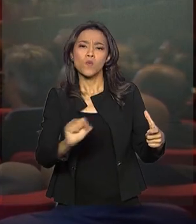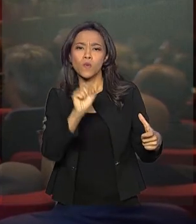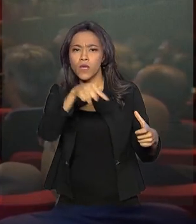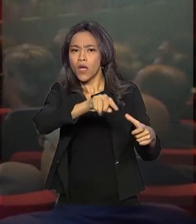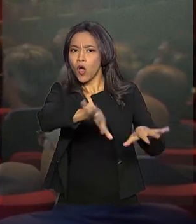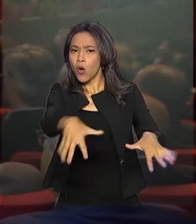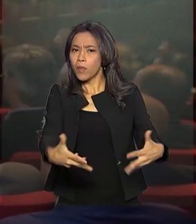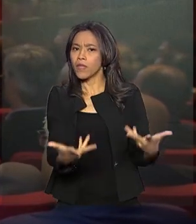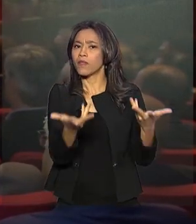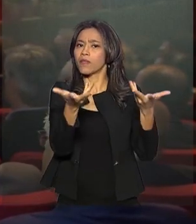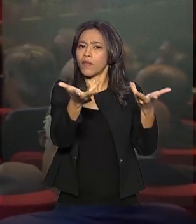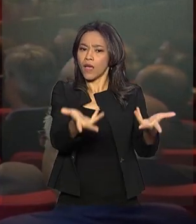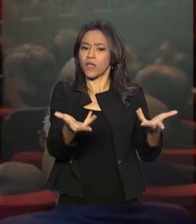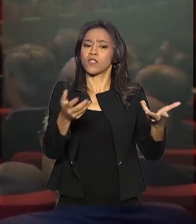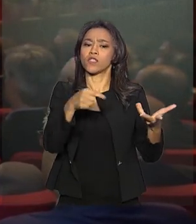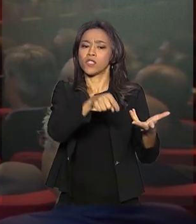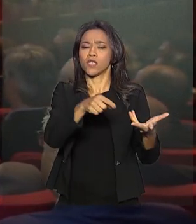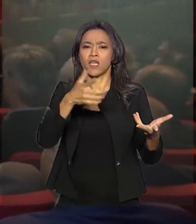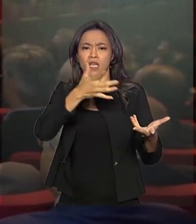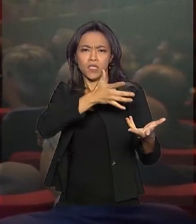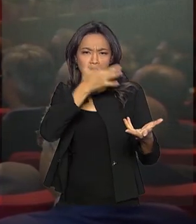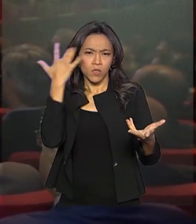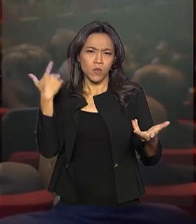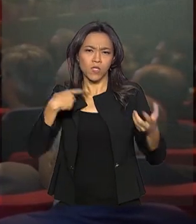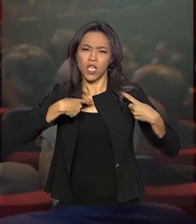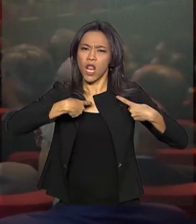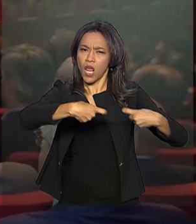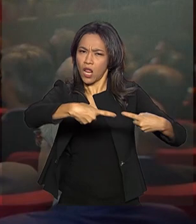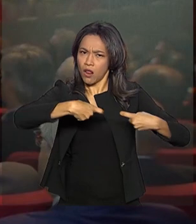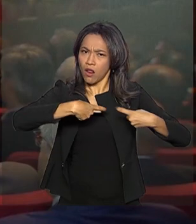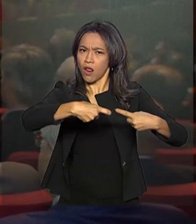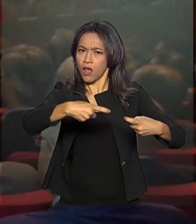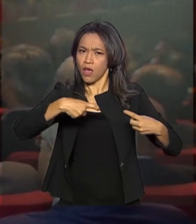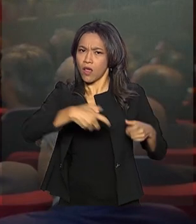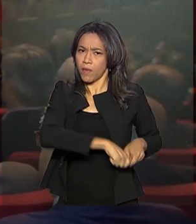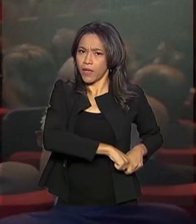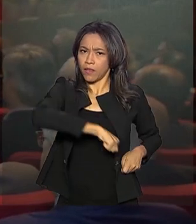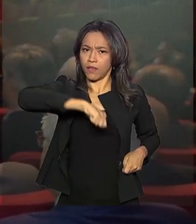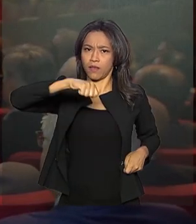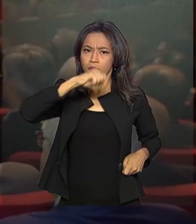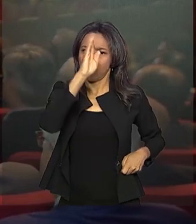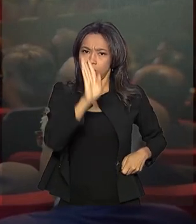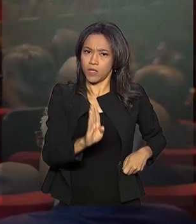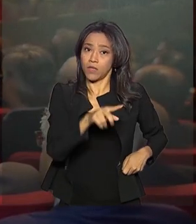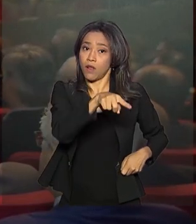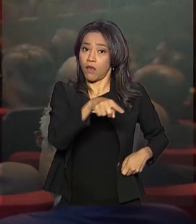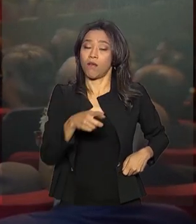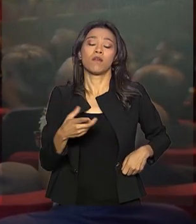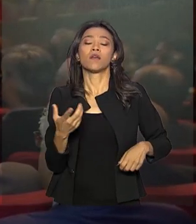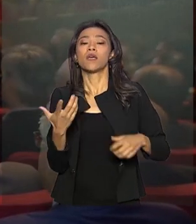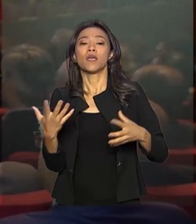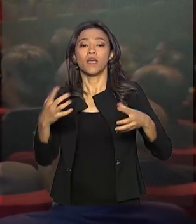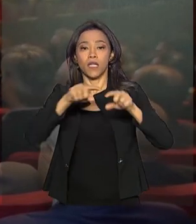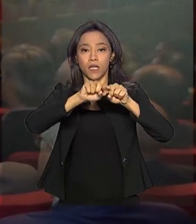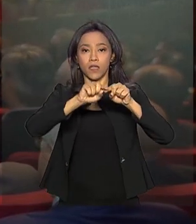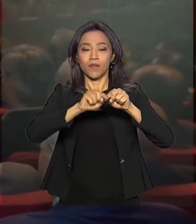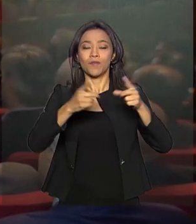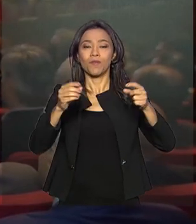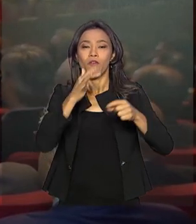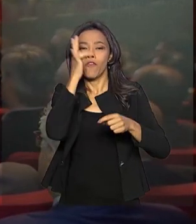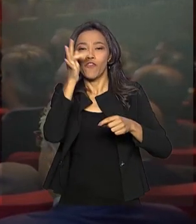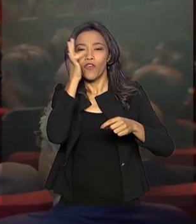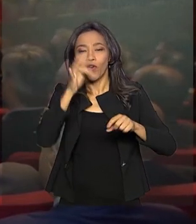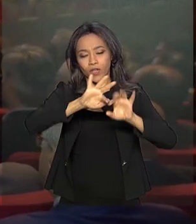homenagem aos combatentes da luta pela independência do Brasil, na Bahia. Lá, ele deposita uma coroa de flores,